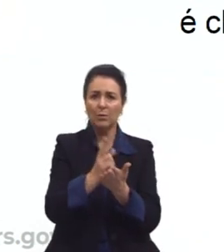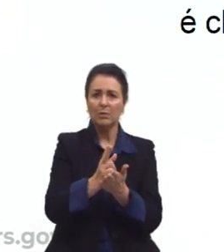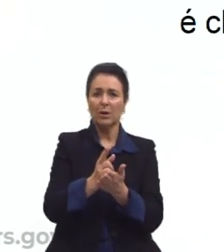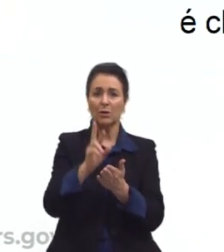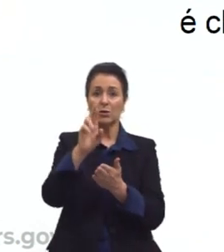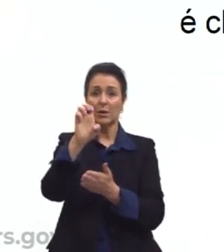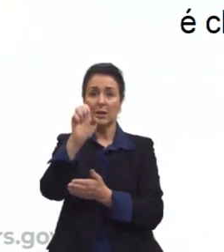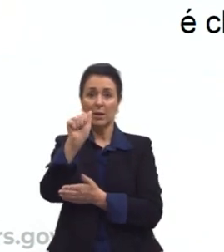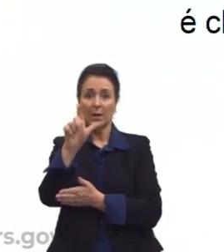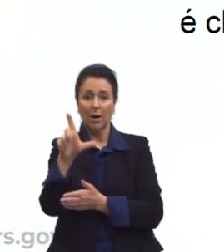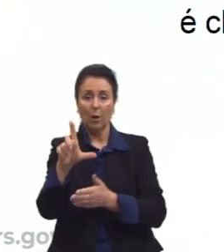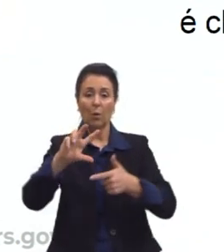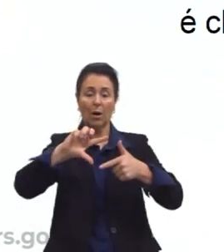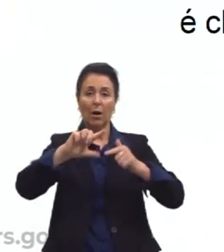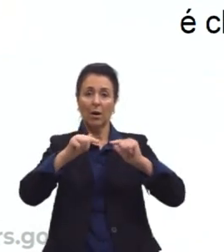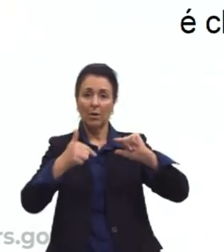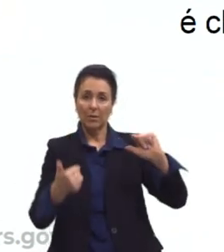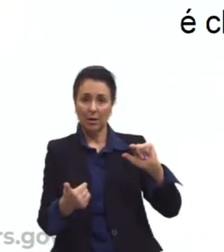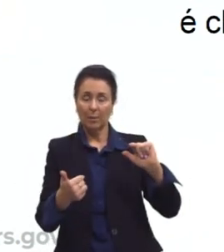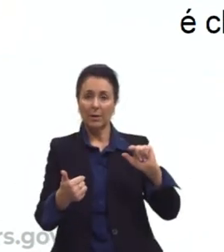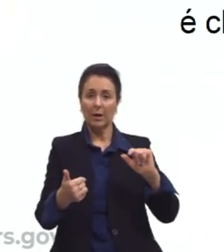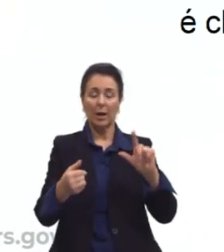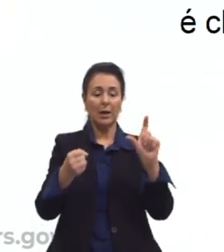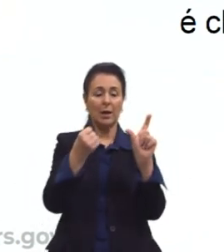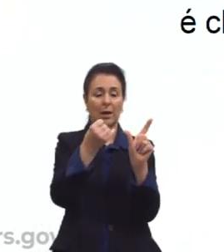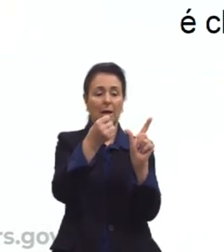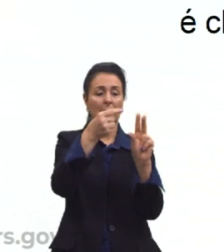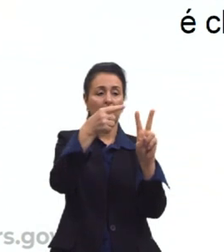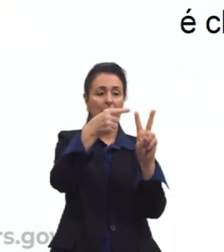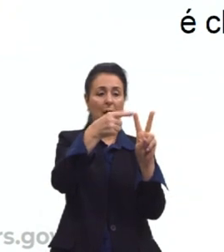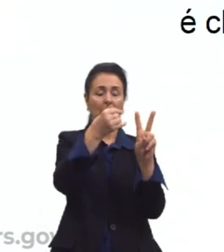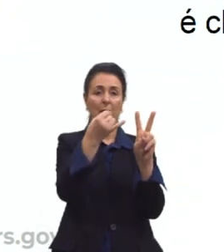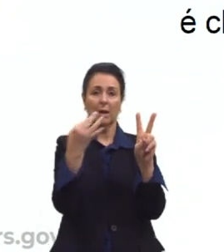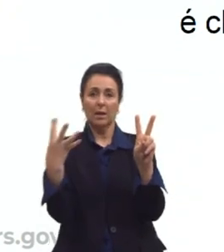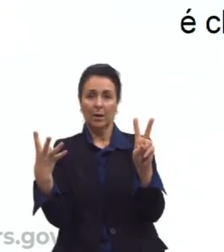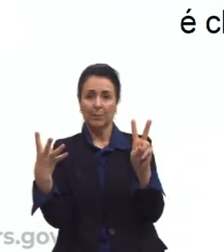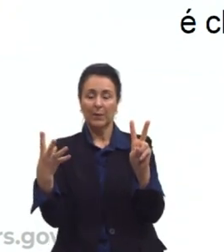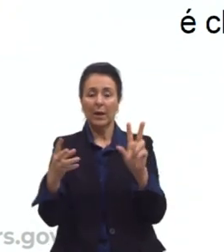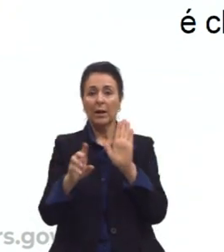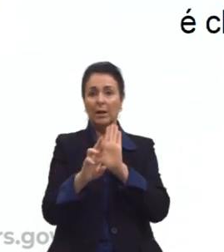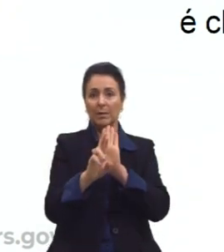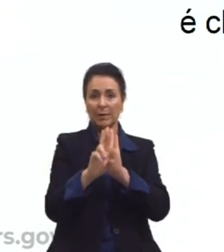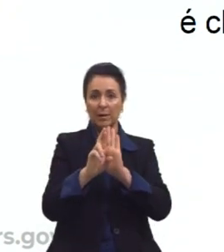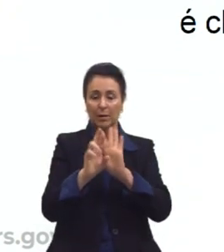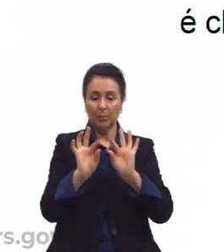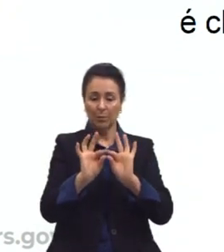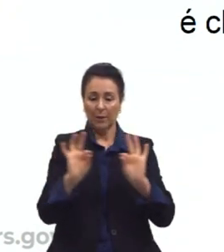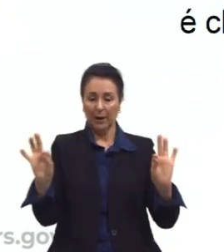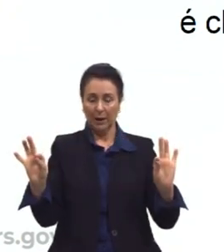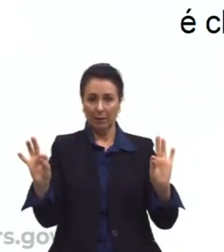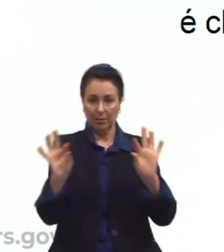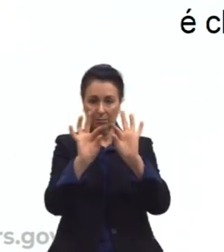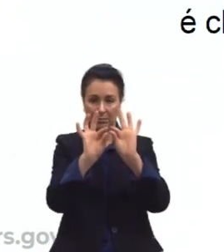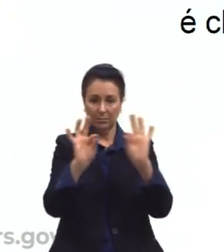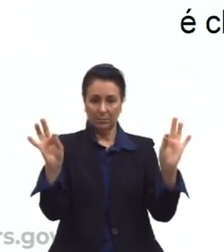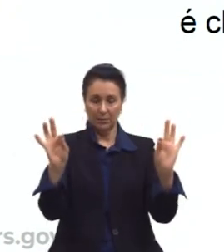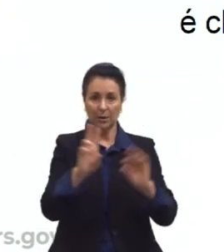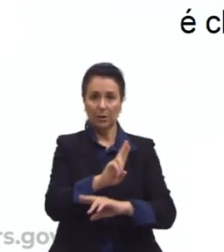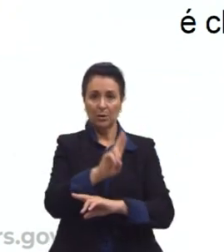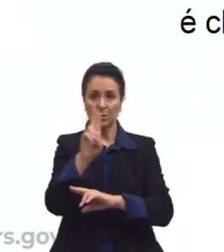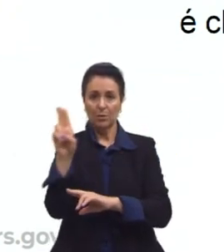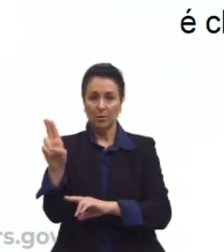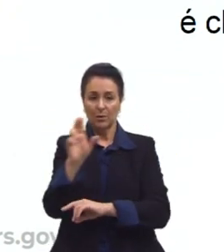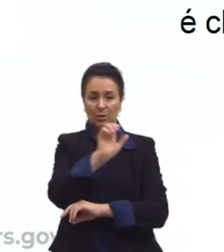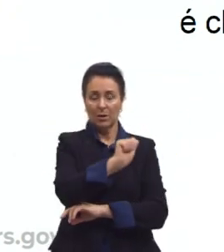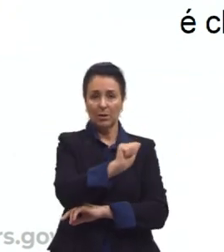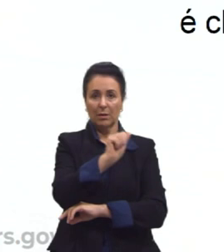racional. Ela é representada pela divisão de uma reta em dois segmentos, sendo chamados, então, de A